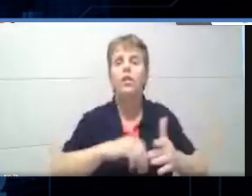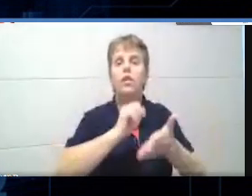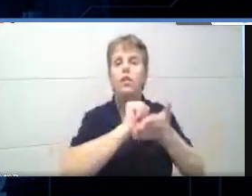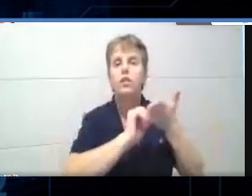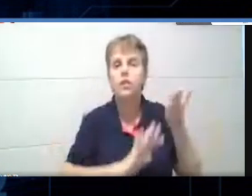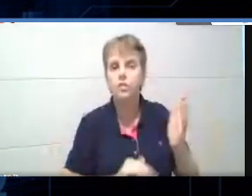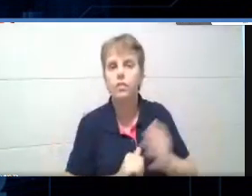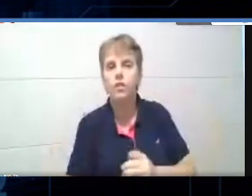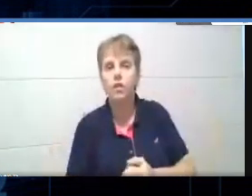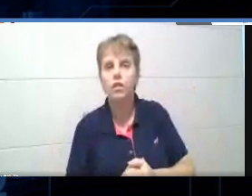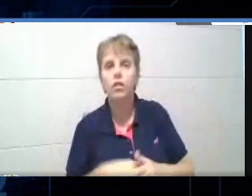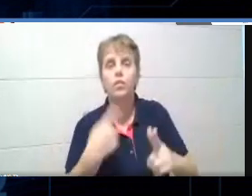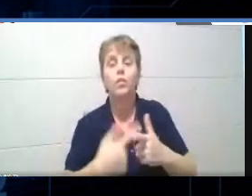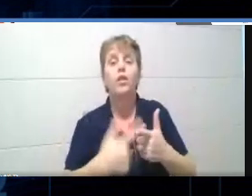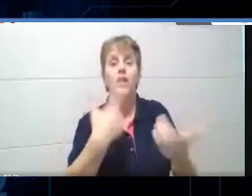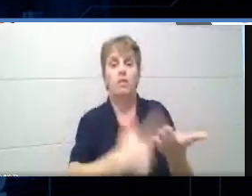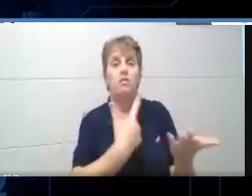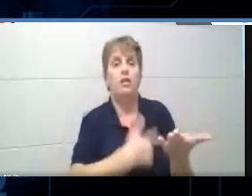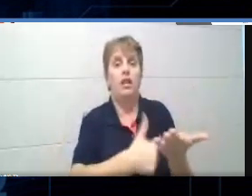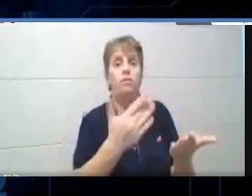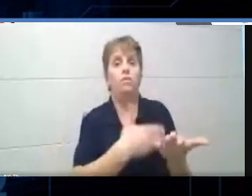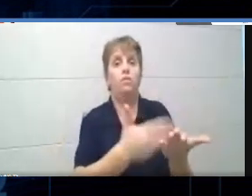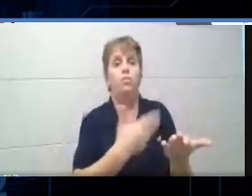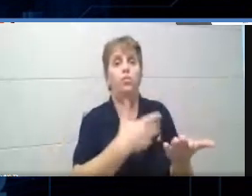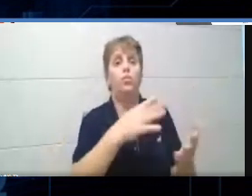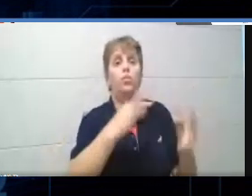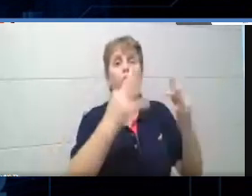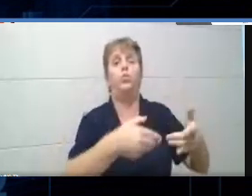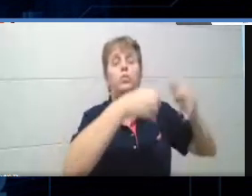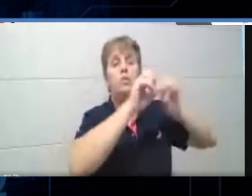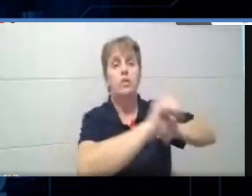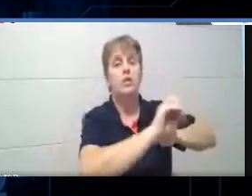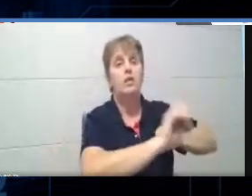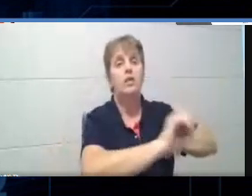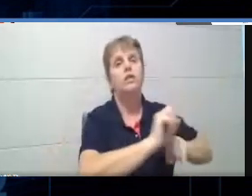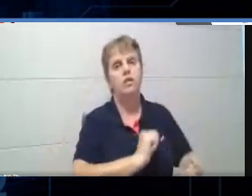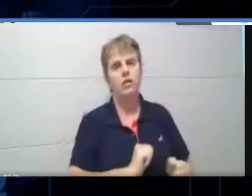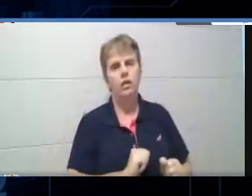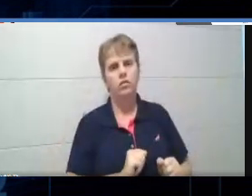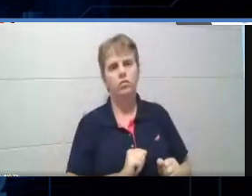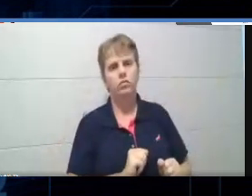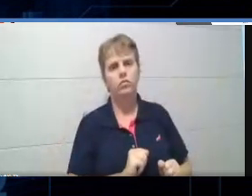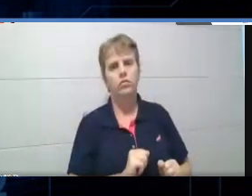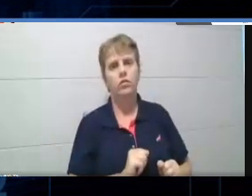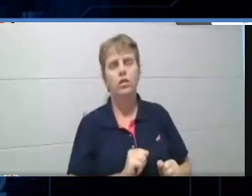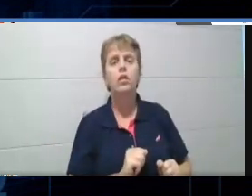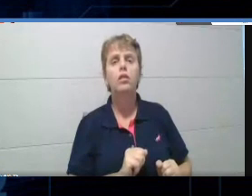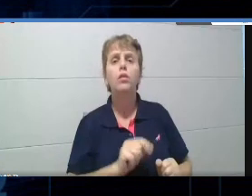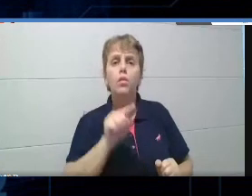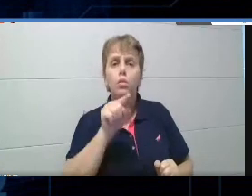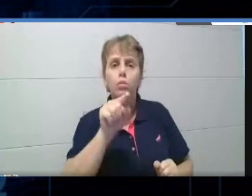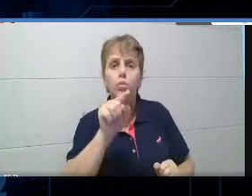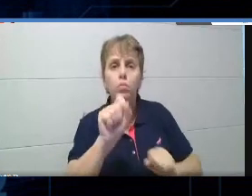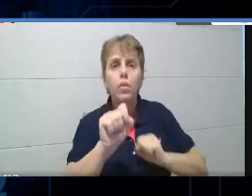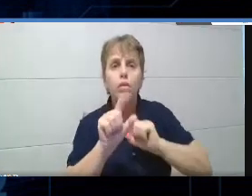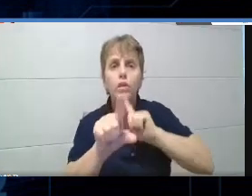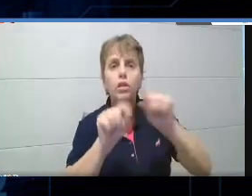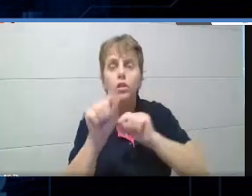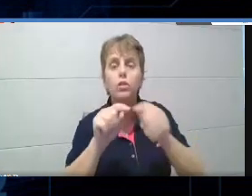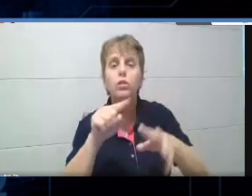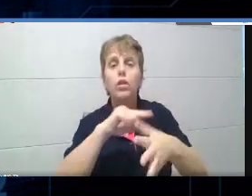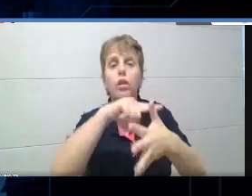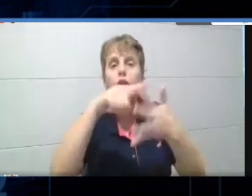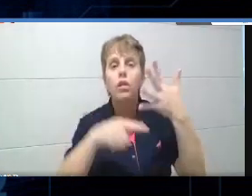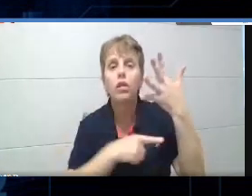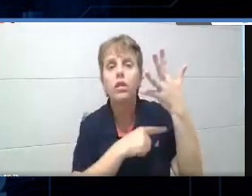livro para dar, né, então será que esses cinco capítulos não podem se transformar de uma maneira diferente? E você criar cinco critérios avaliativos para ele explorar